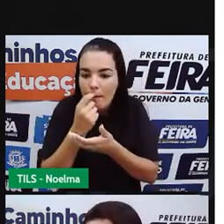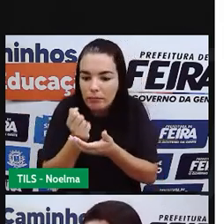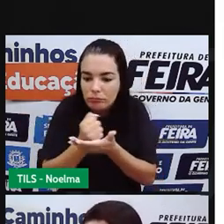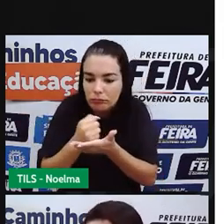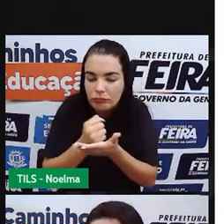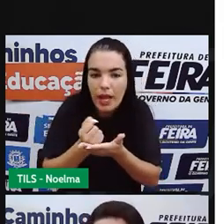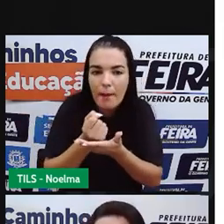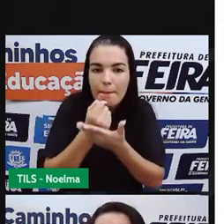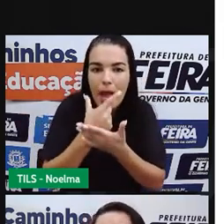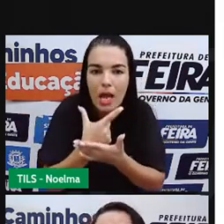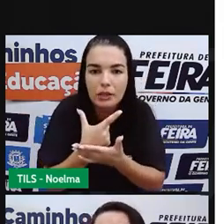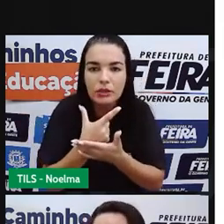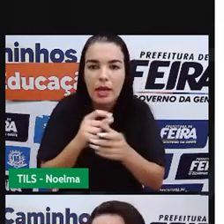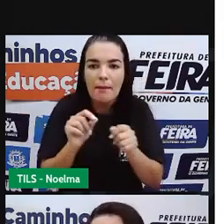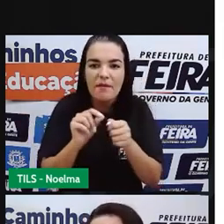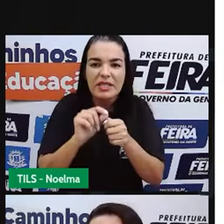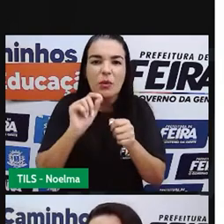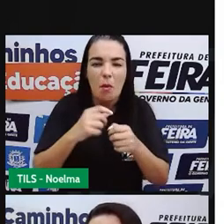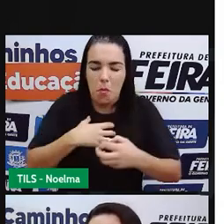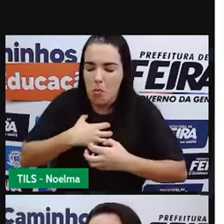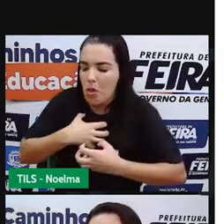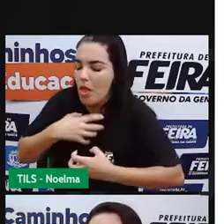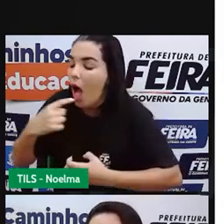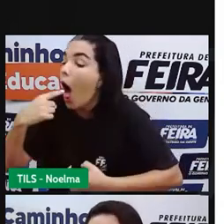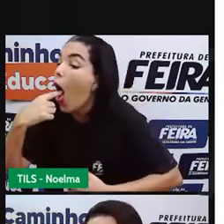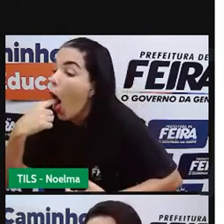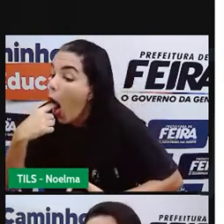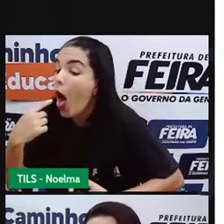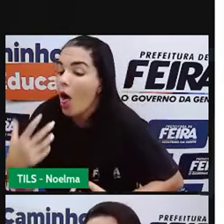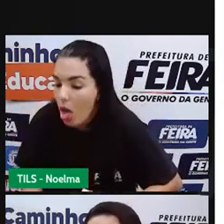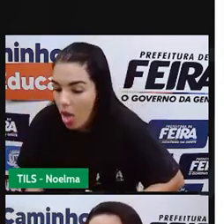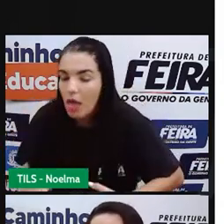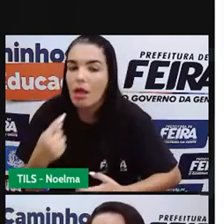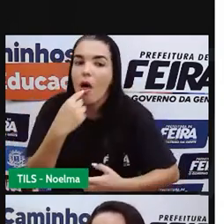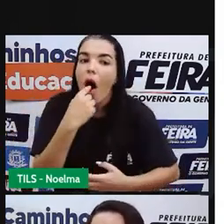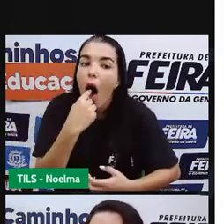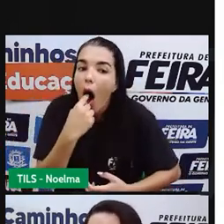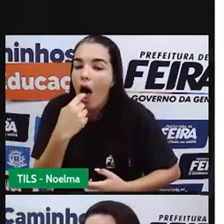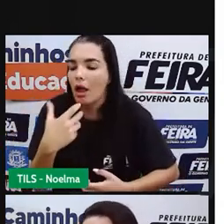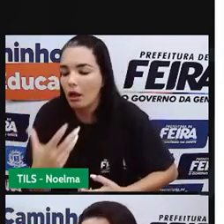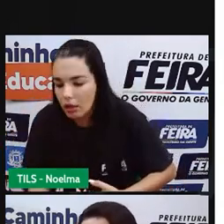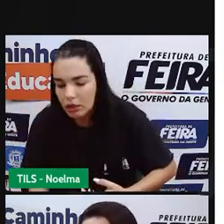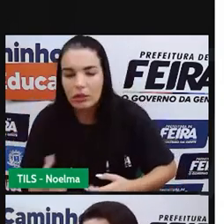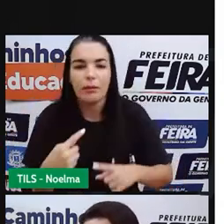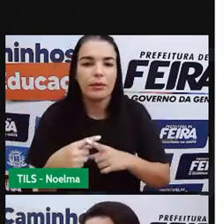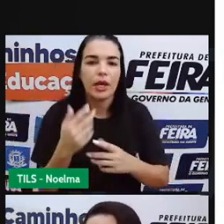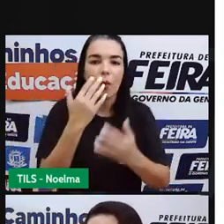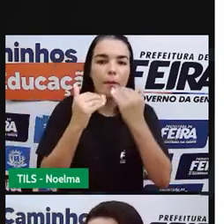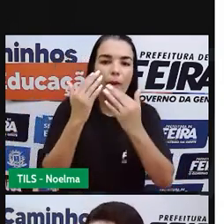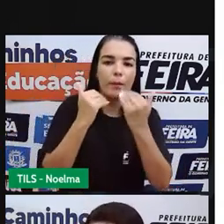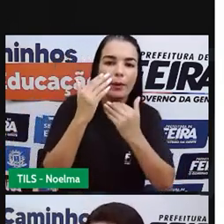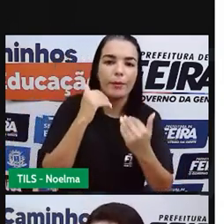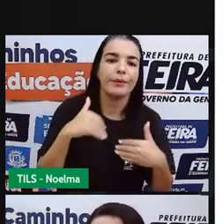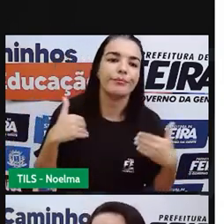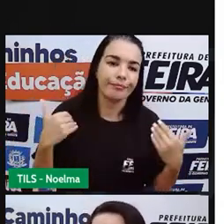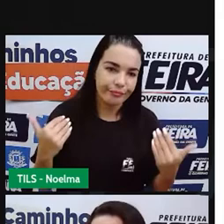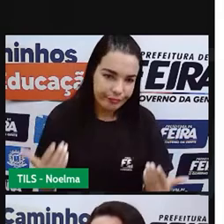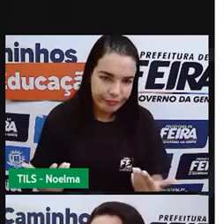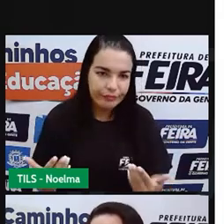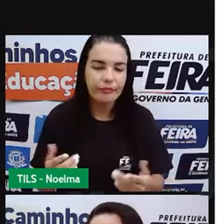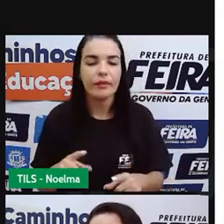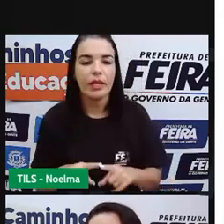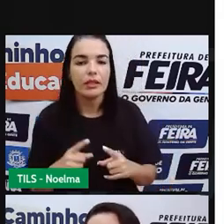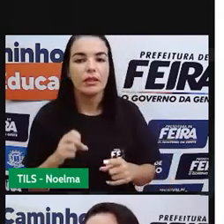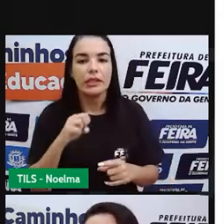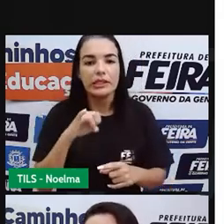forçar o vômito, né? A fazer o vômito. E, geralmente, quando elas não conseguem fazer isso, o vômito, né? Vomitar